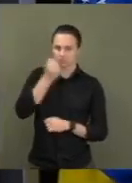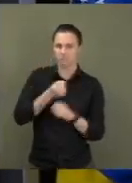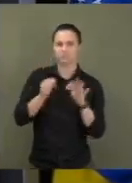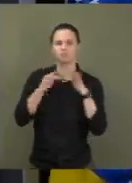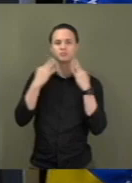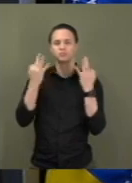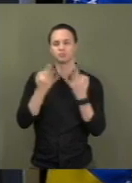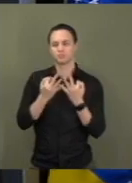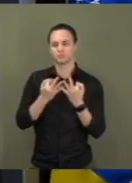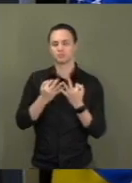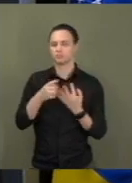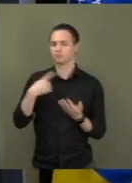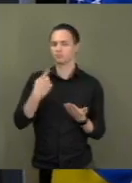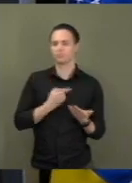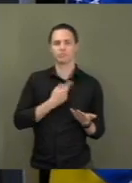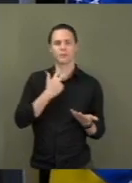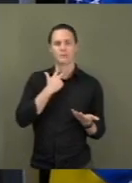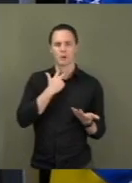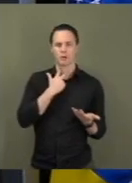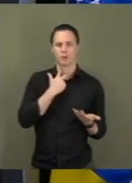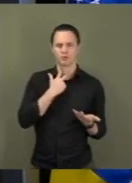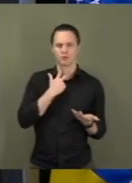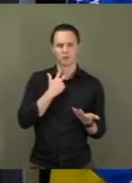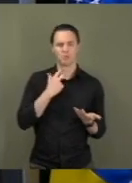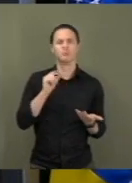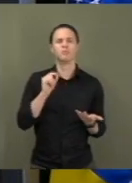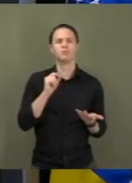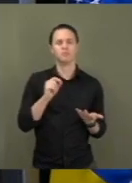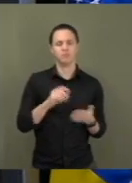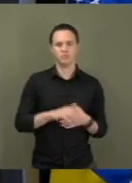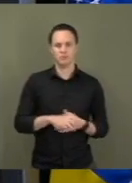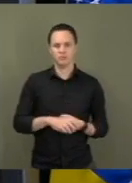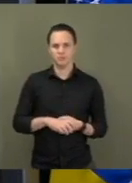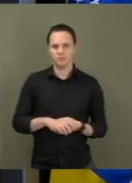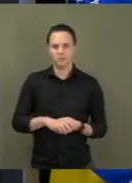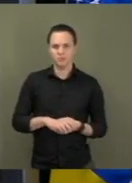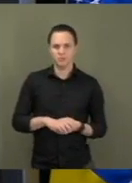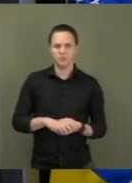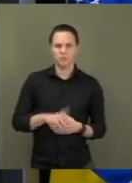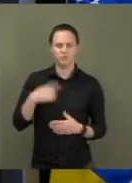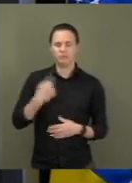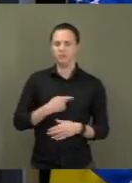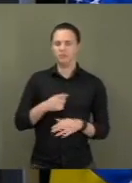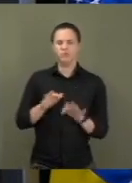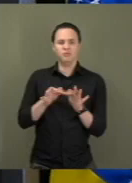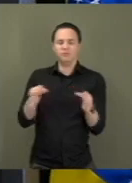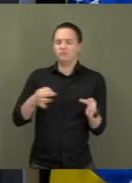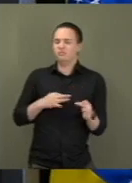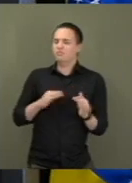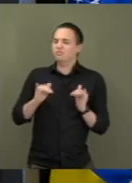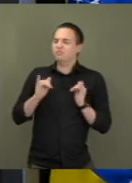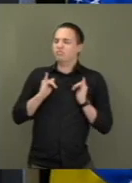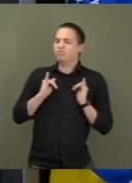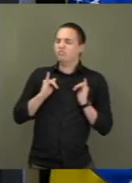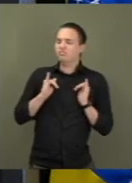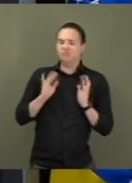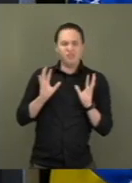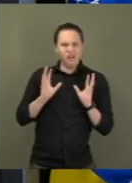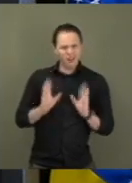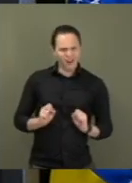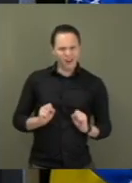gente não pode absolutamente tolerar, num país como o nosso,